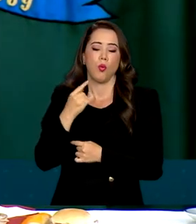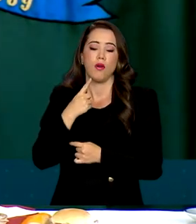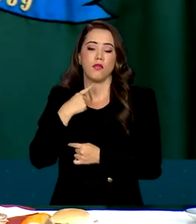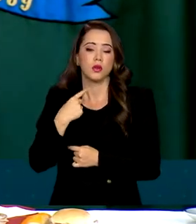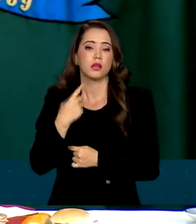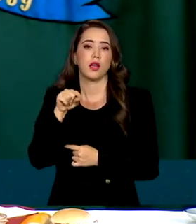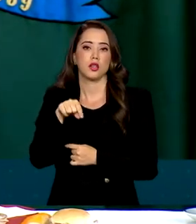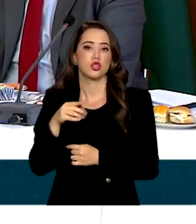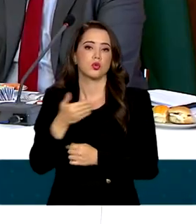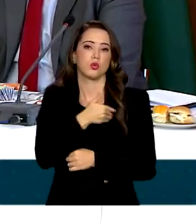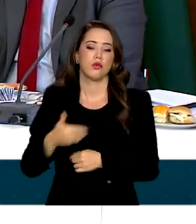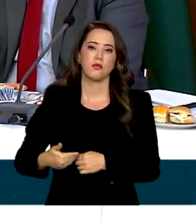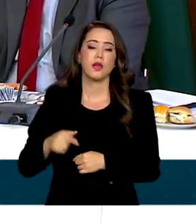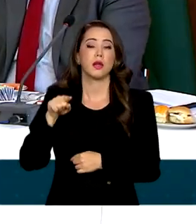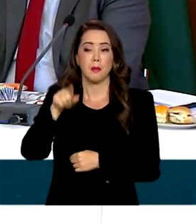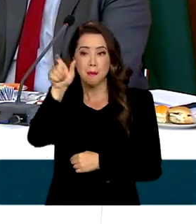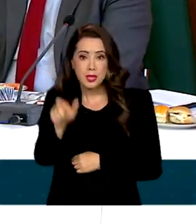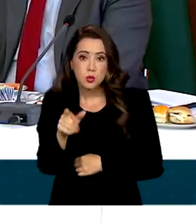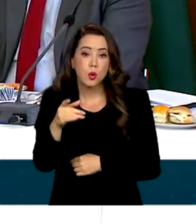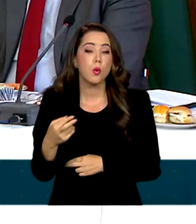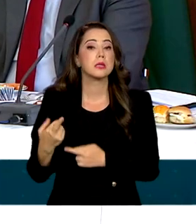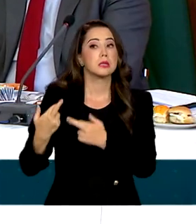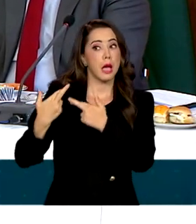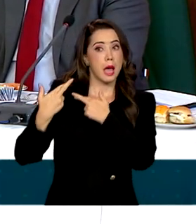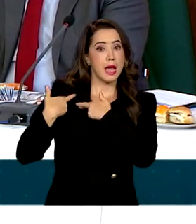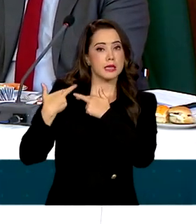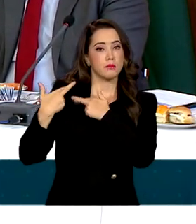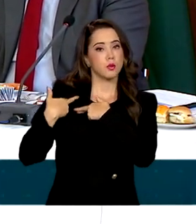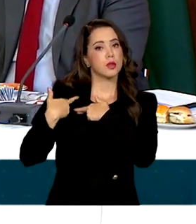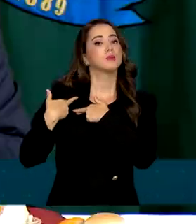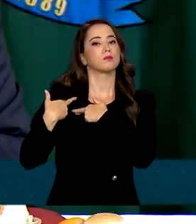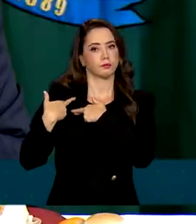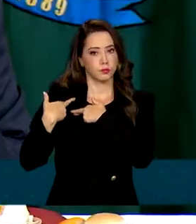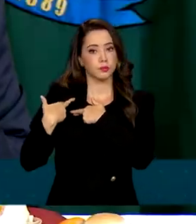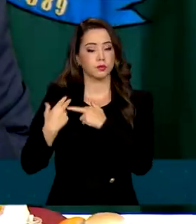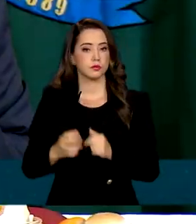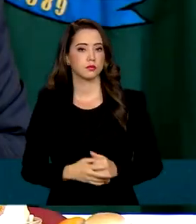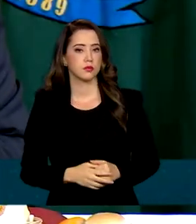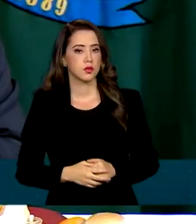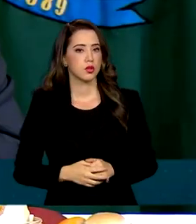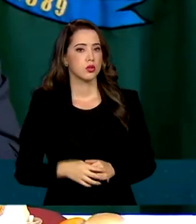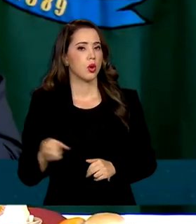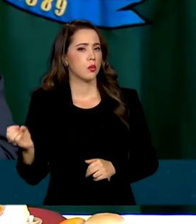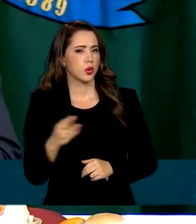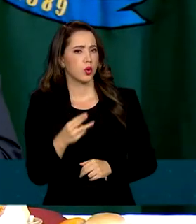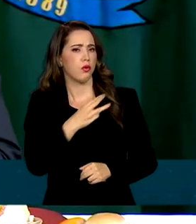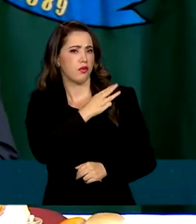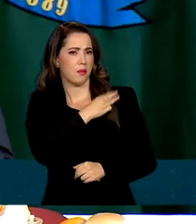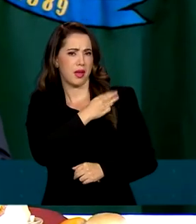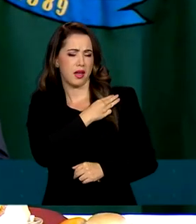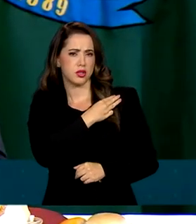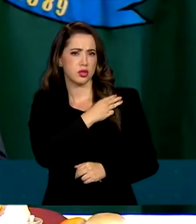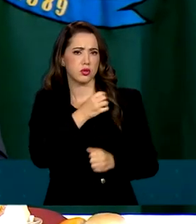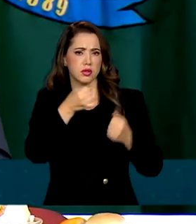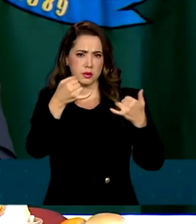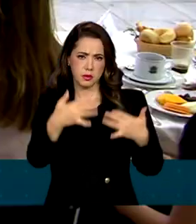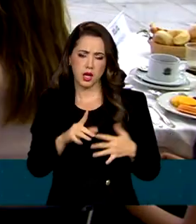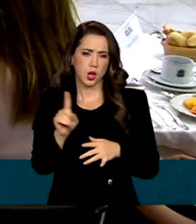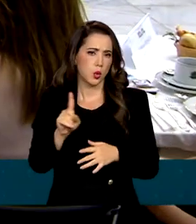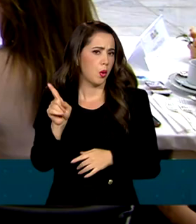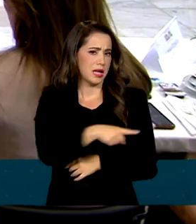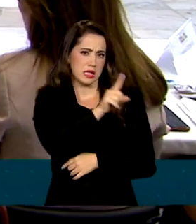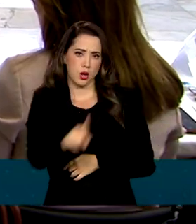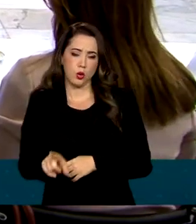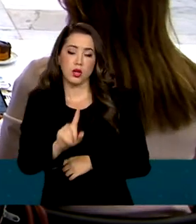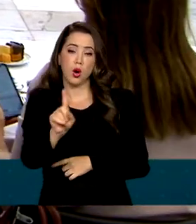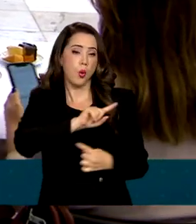responsabilidade. Sobre a suspensão do novo ensino médio, o presidente afirmou que não é uma revogação e